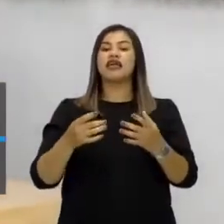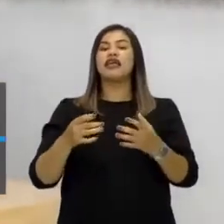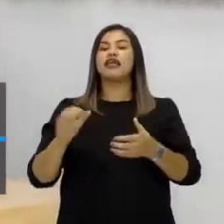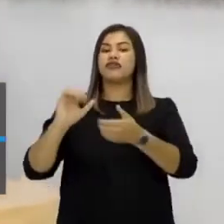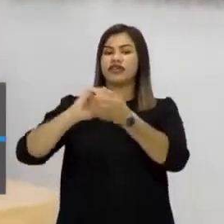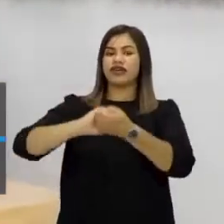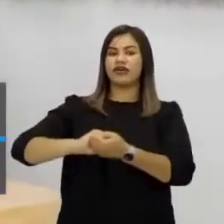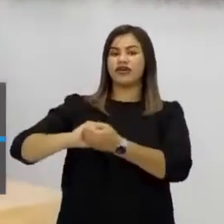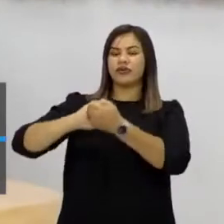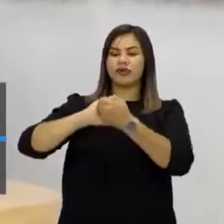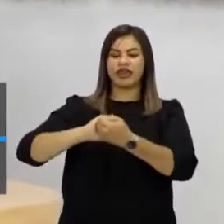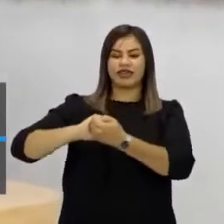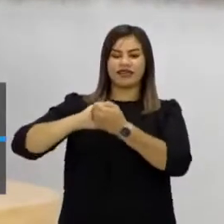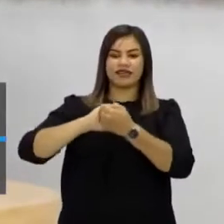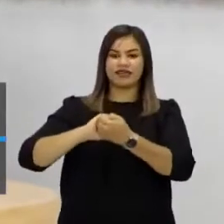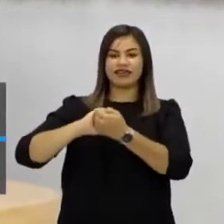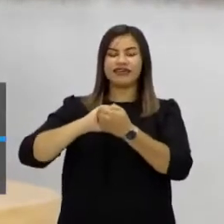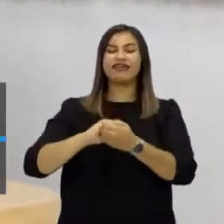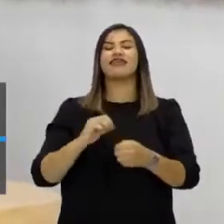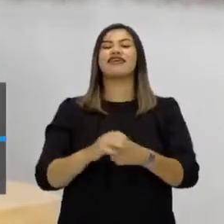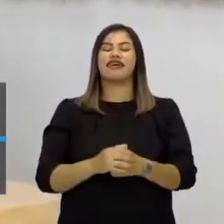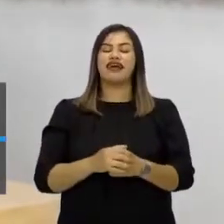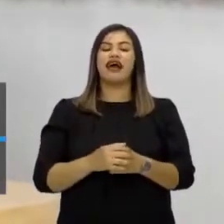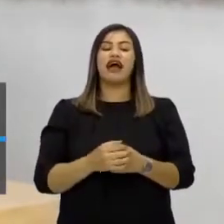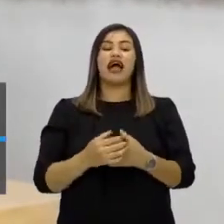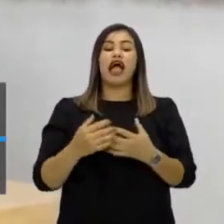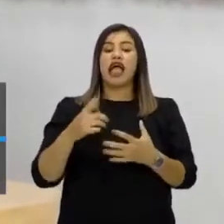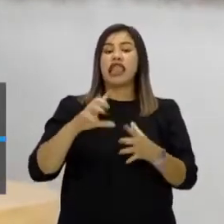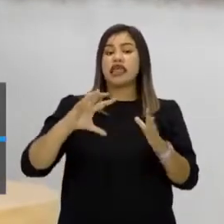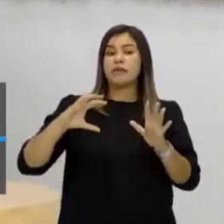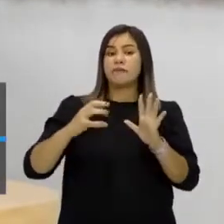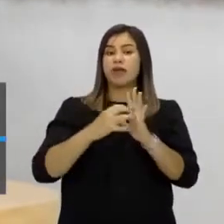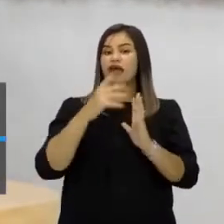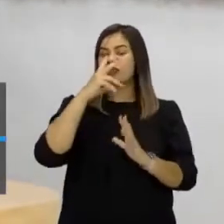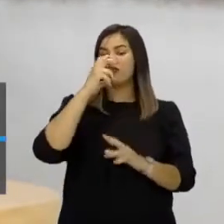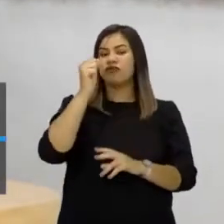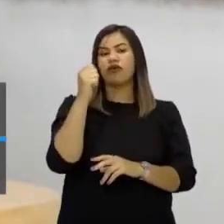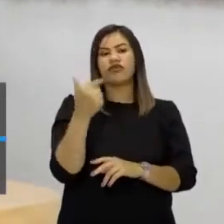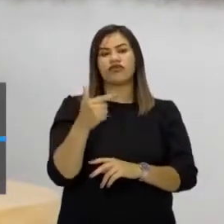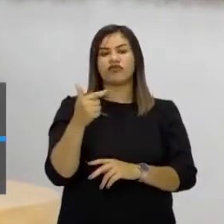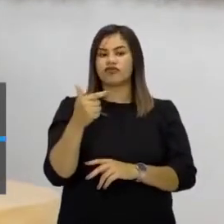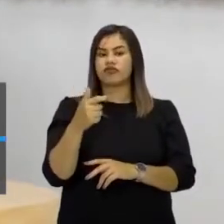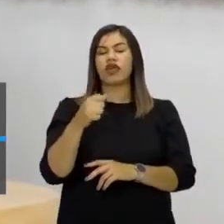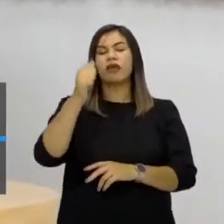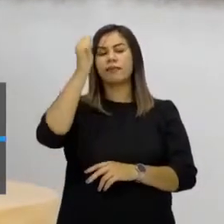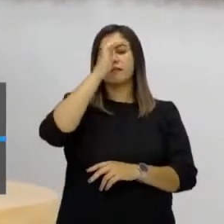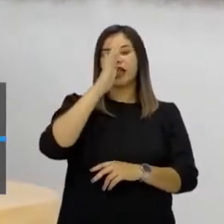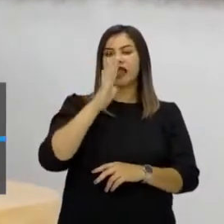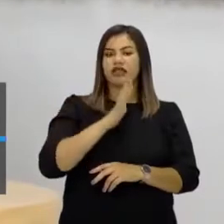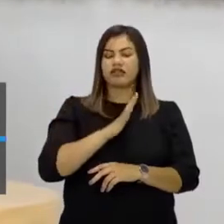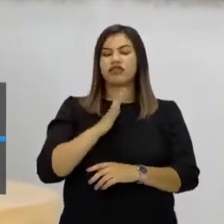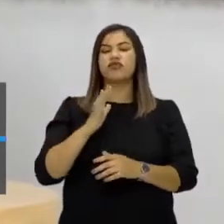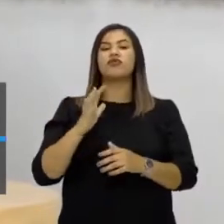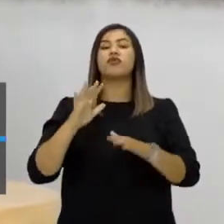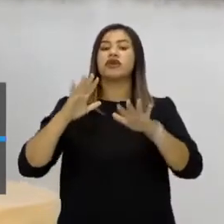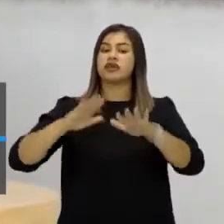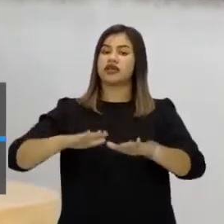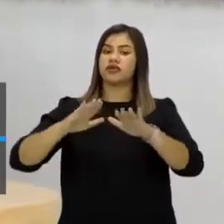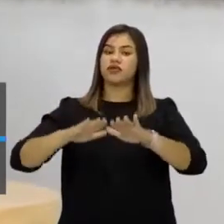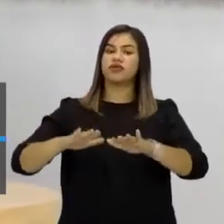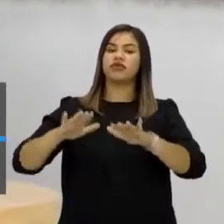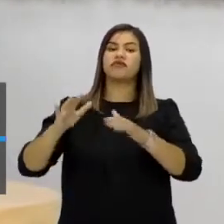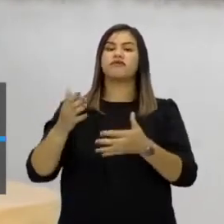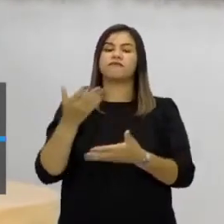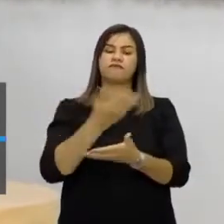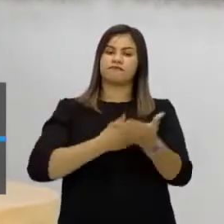economicamente, acabou não afetando as relações entre Brasil e o Reino Unido, principalmente